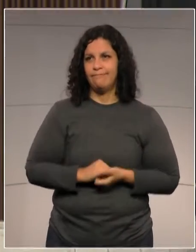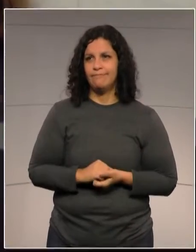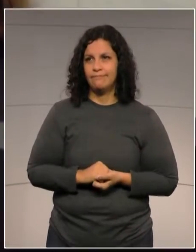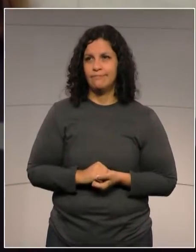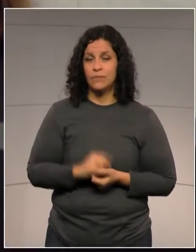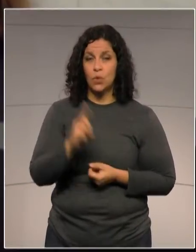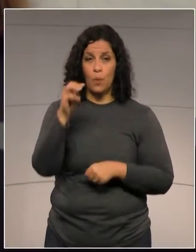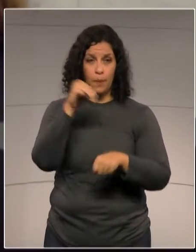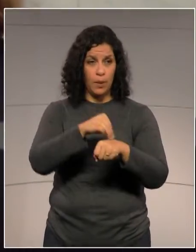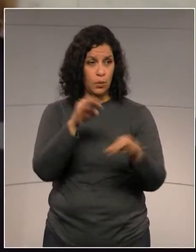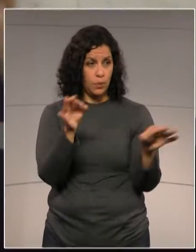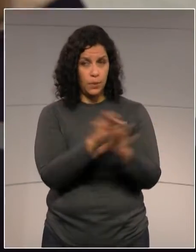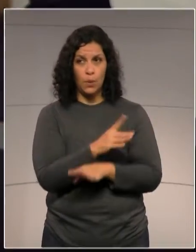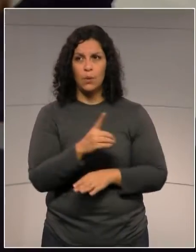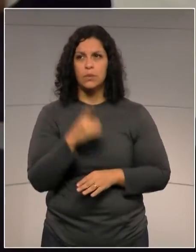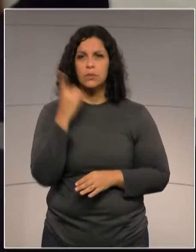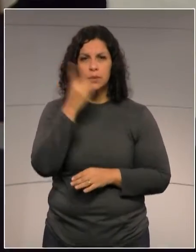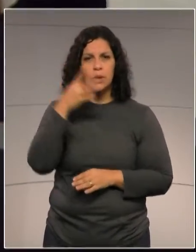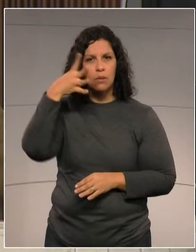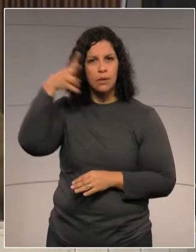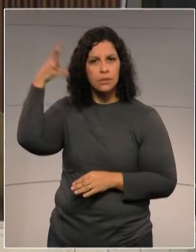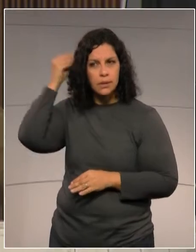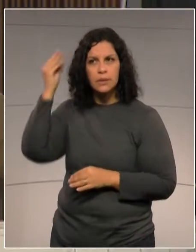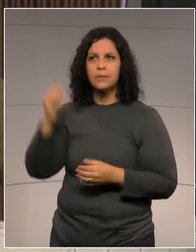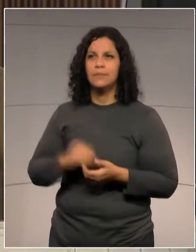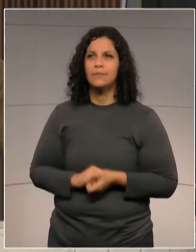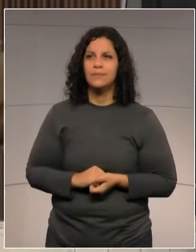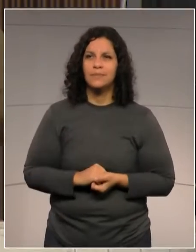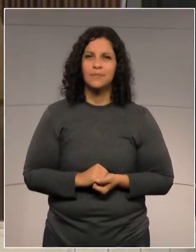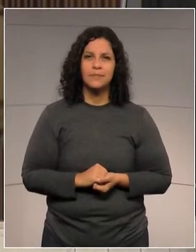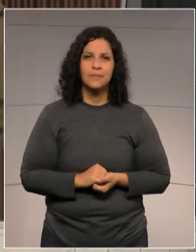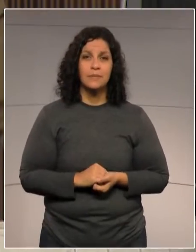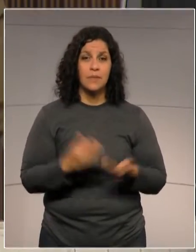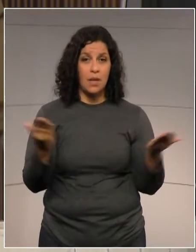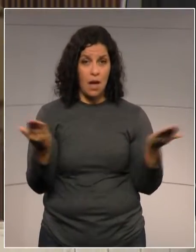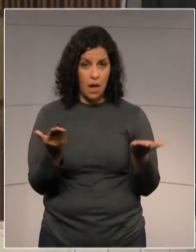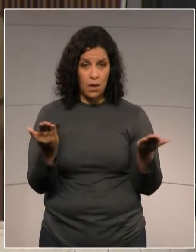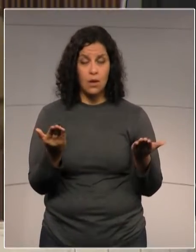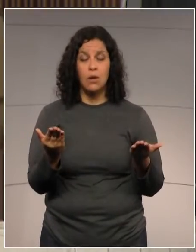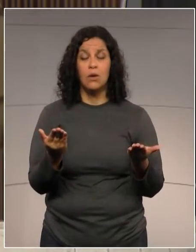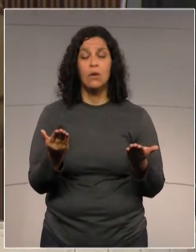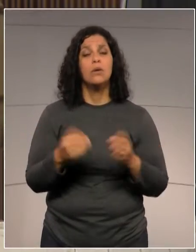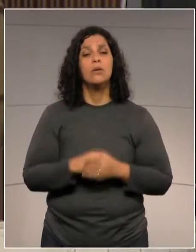Um minuto para concluir, deputado Artagão. A barba, deputado Lito. Portanto,